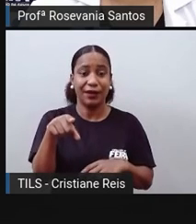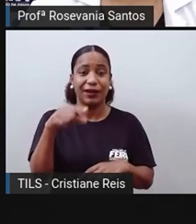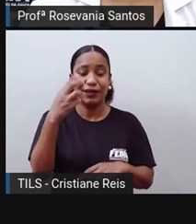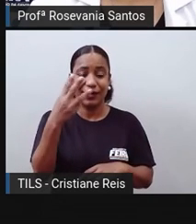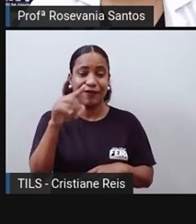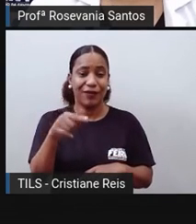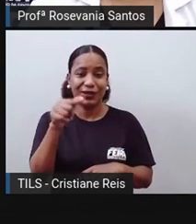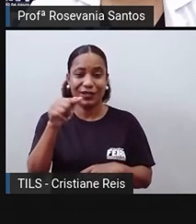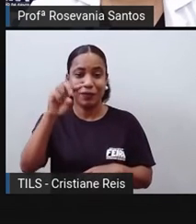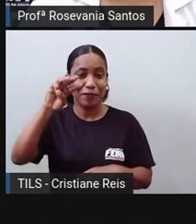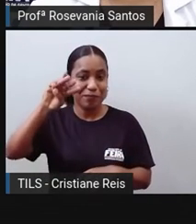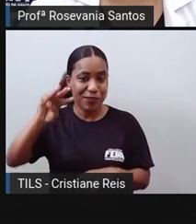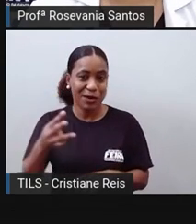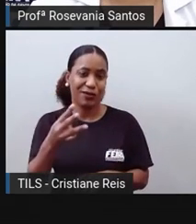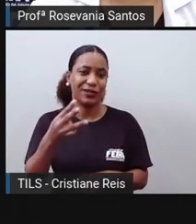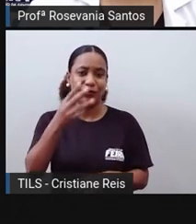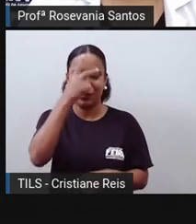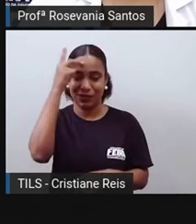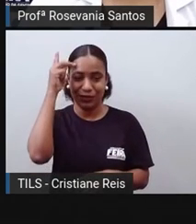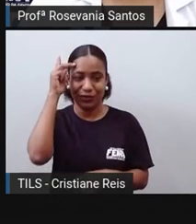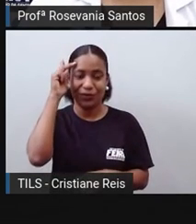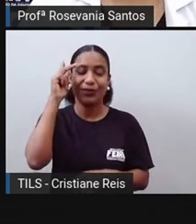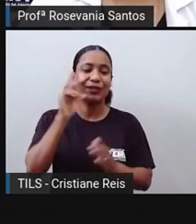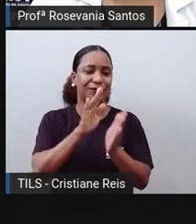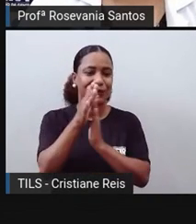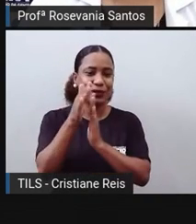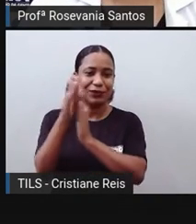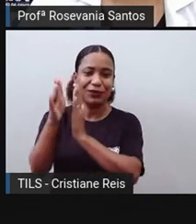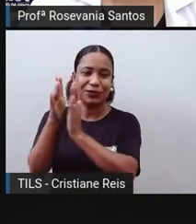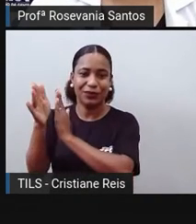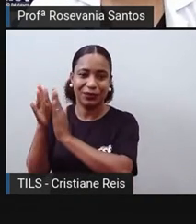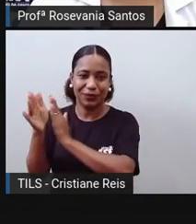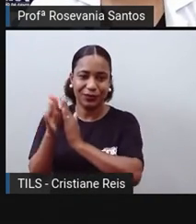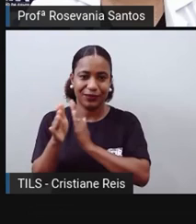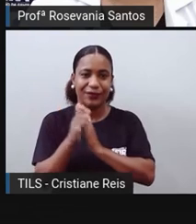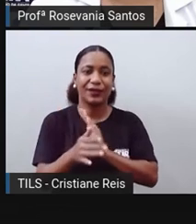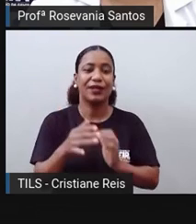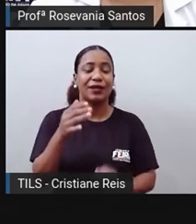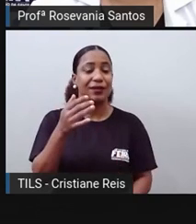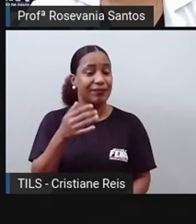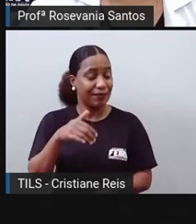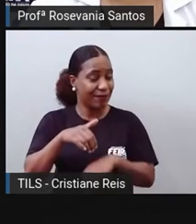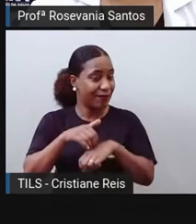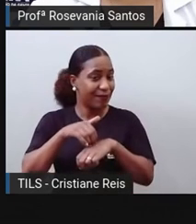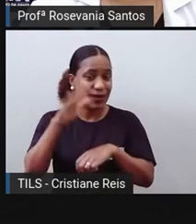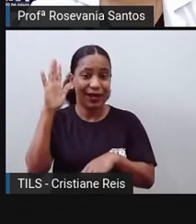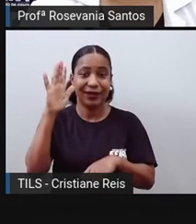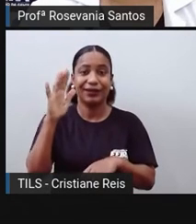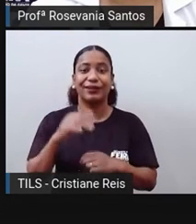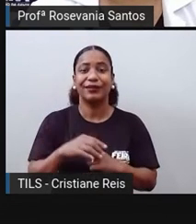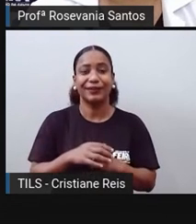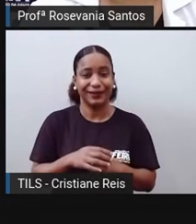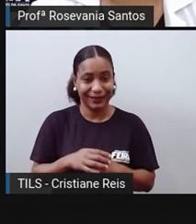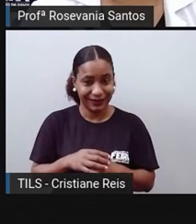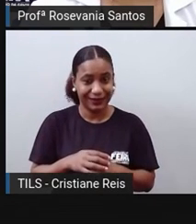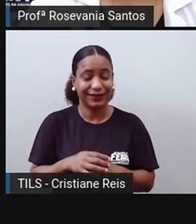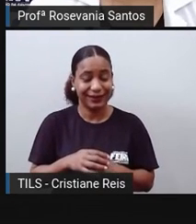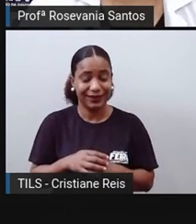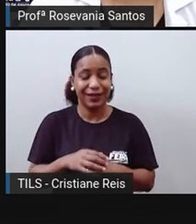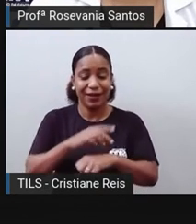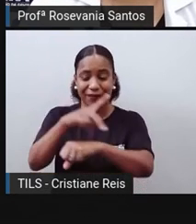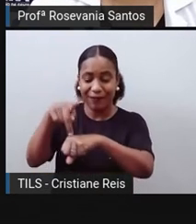refugiados, mais de dois terços, 68% dos refugiados vieram de cinco países.